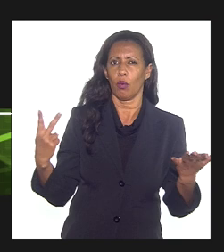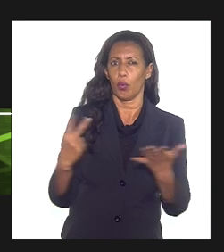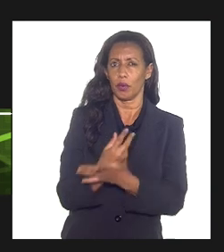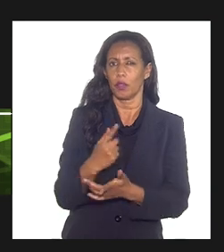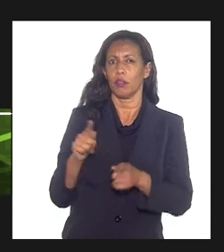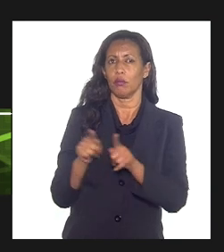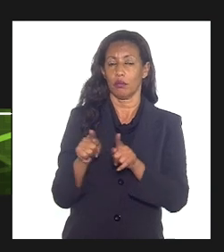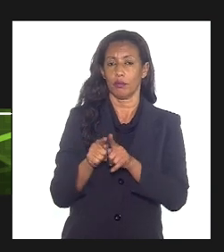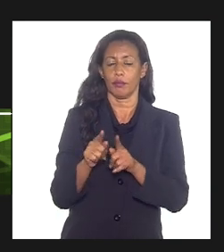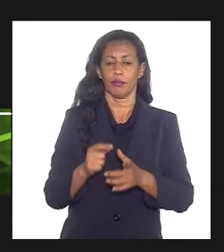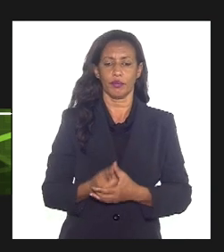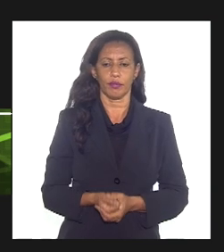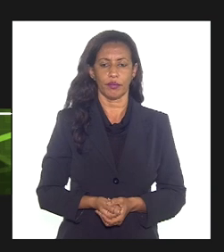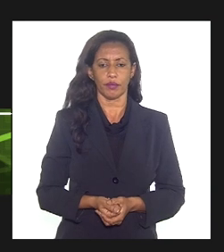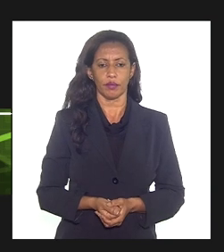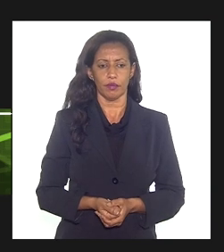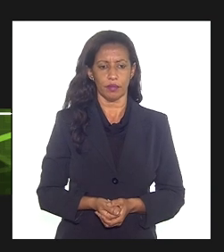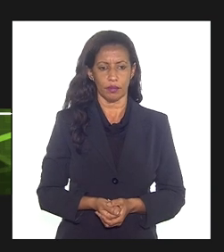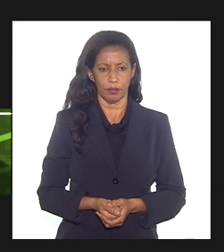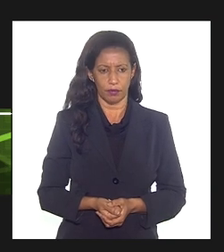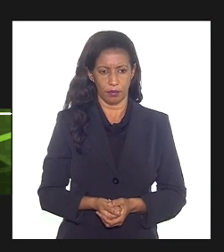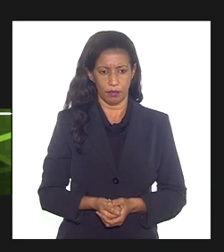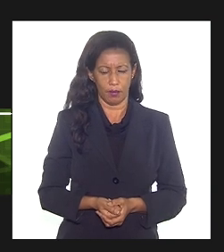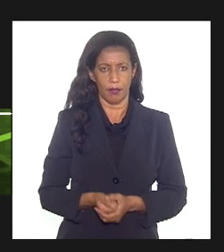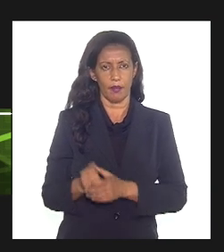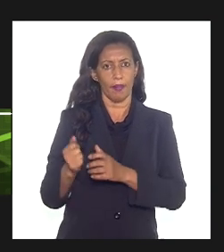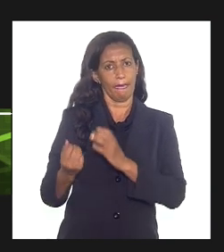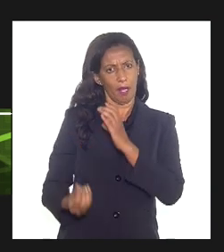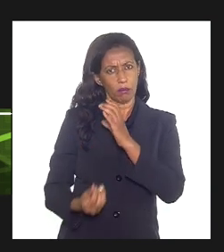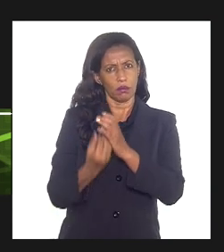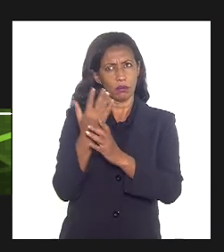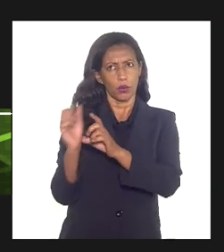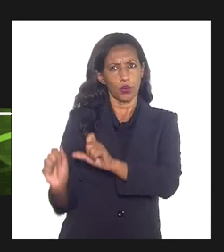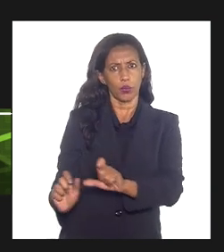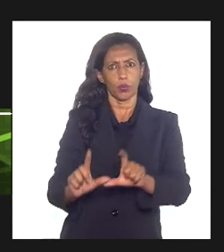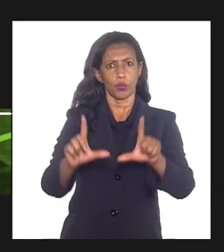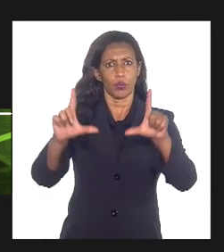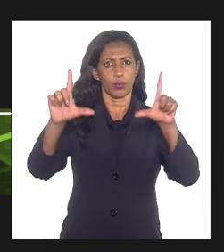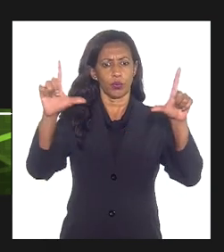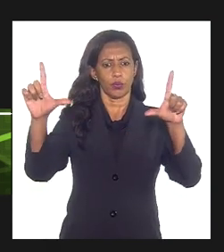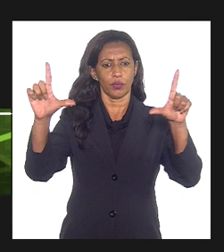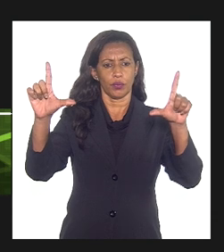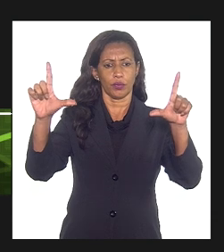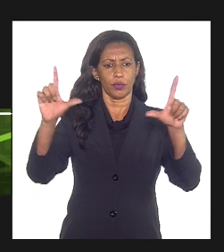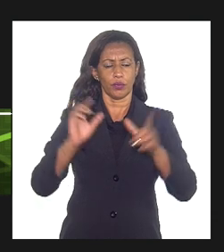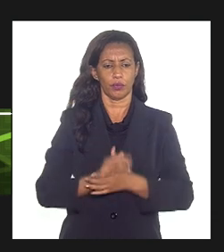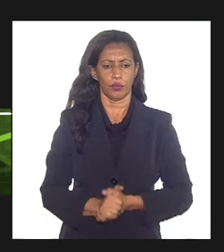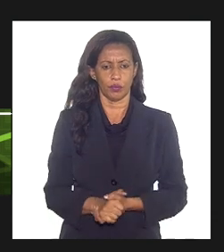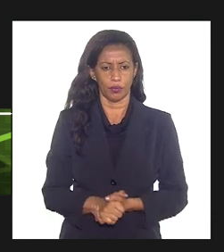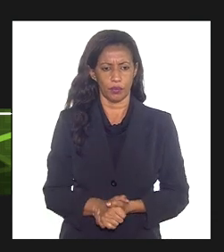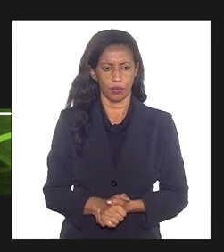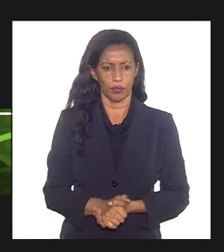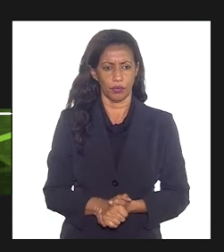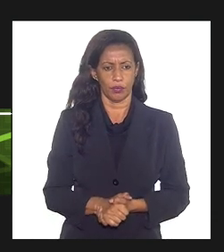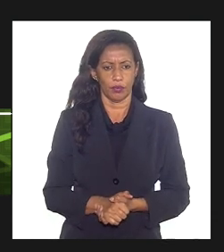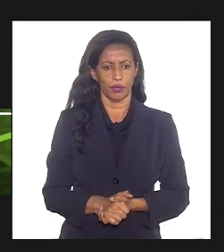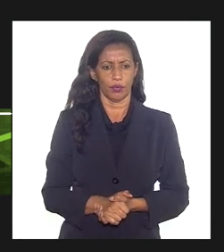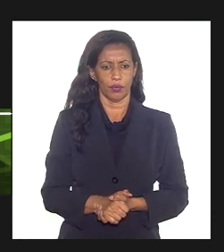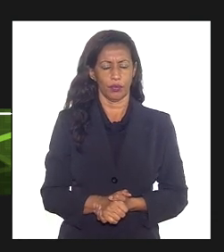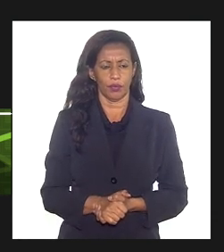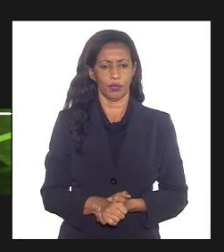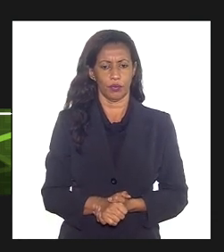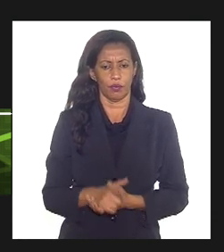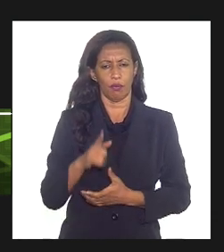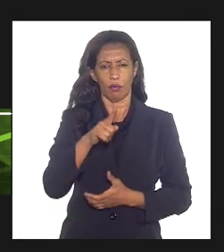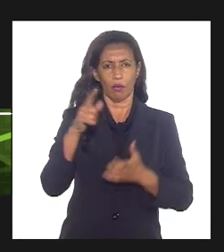3 de maio. Então, passando aqui à provisão de abandono, iniciando aqui por um maior